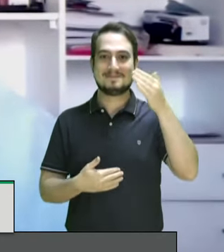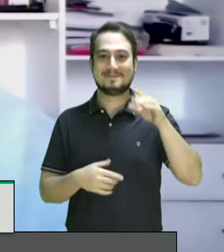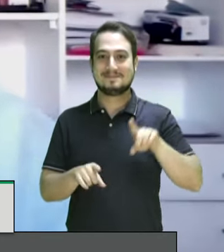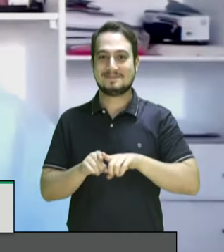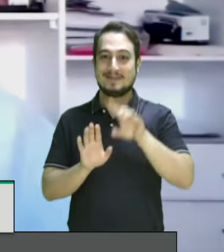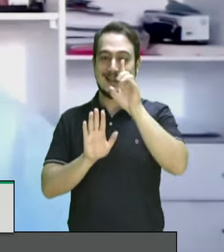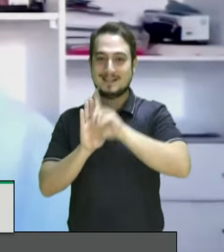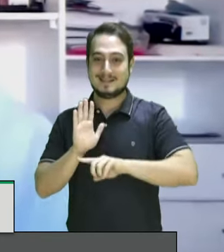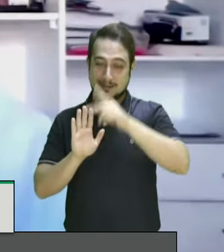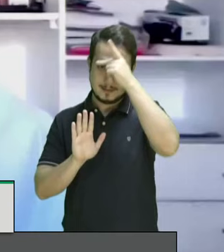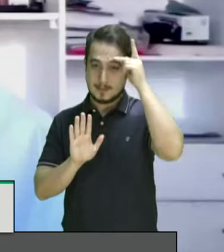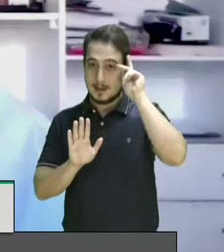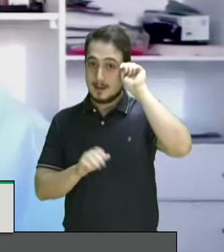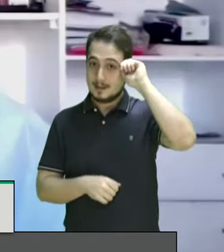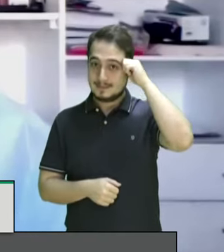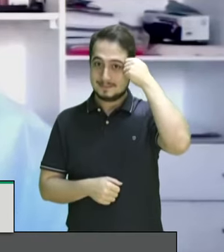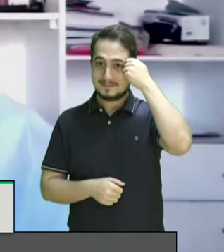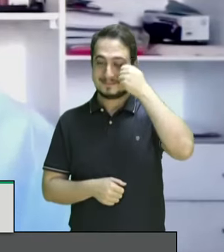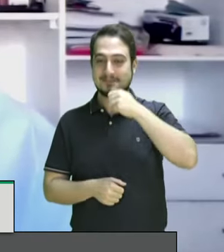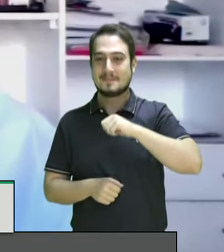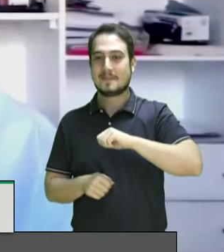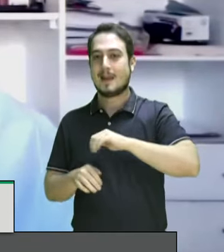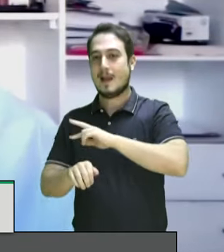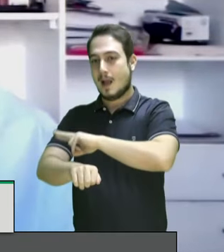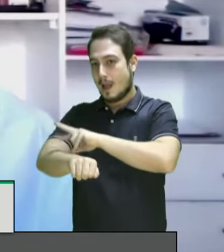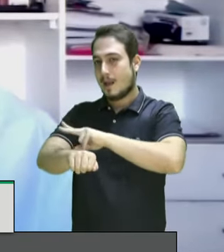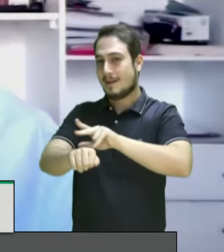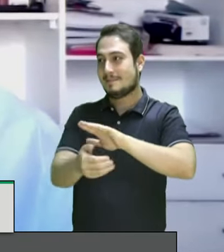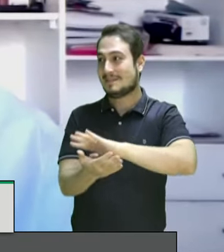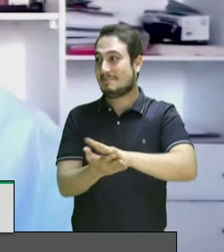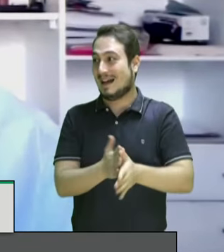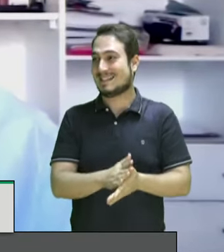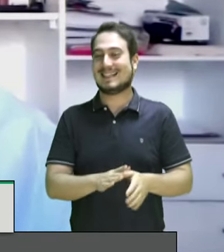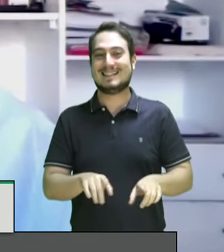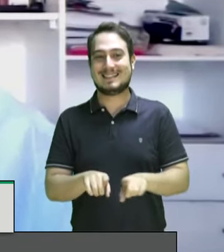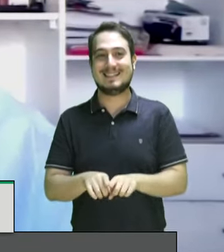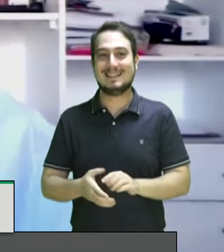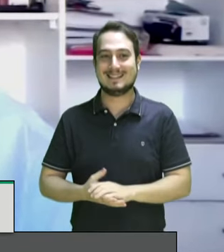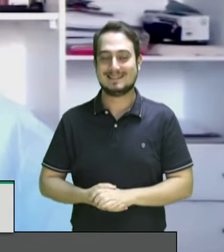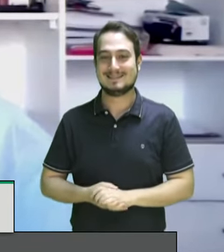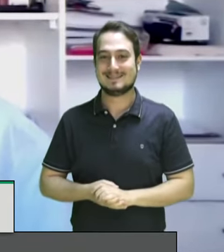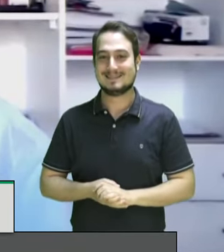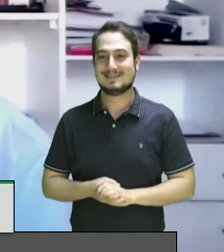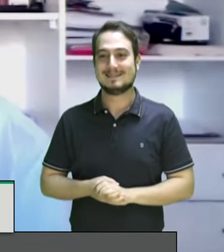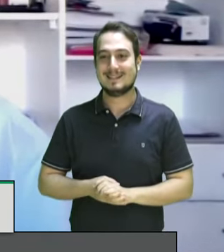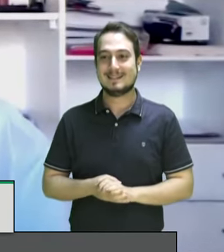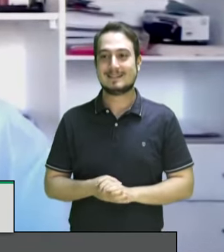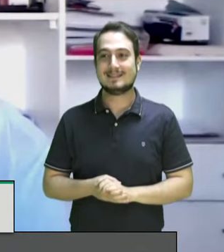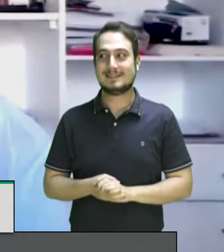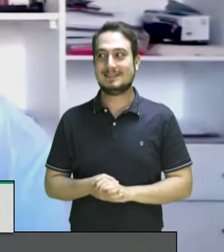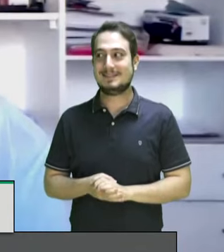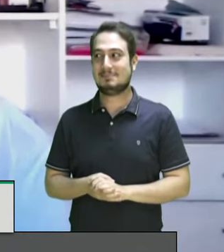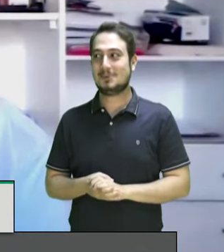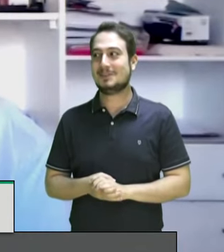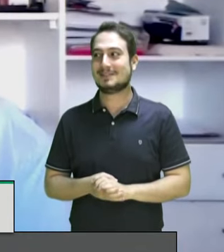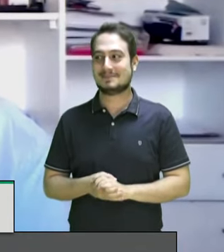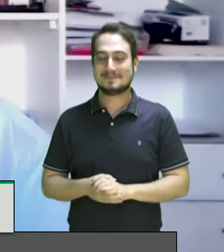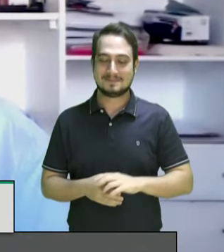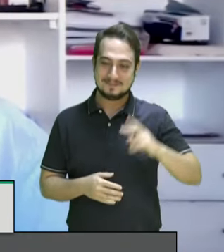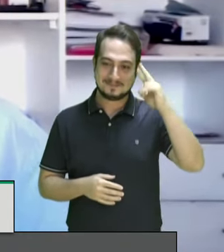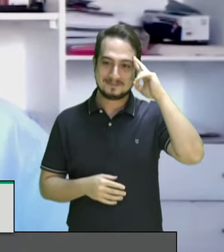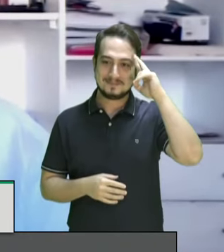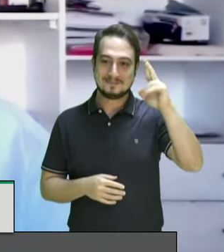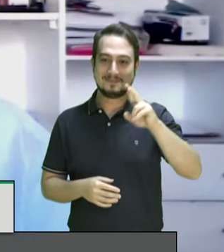direitos da população negra e combate ao racismo dando sequência passo a palavra a senhora Rita Lima ela é vice